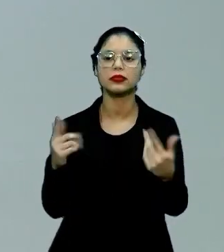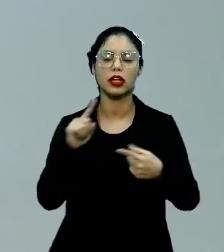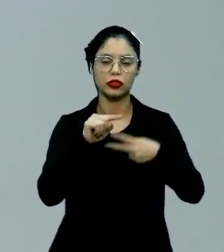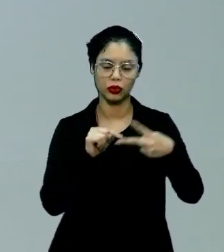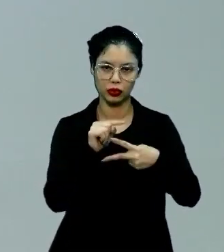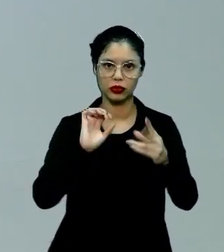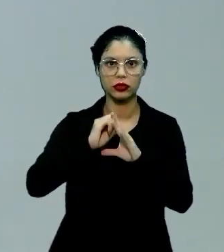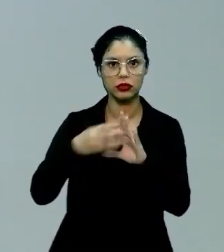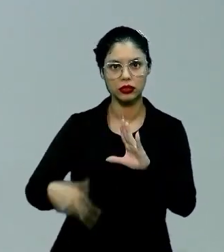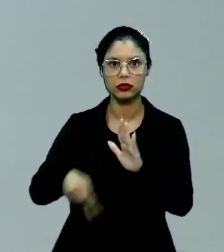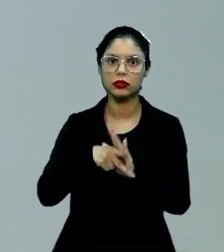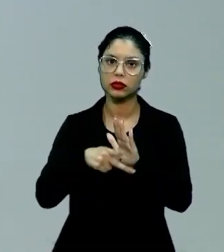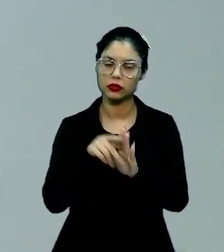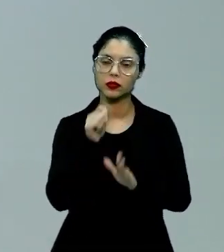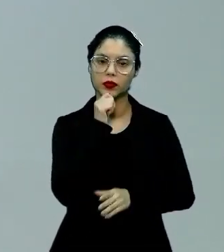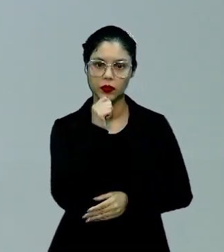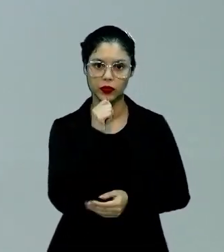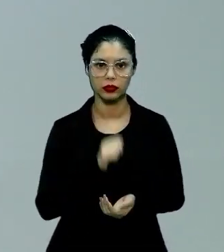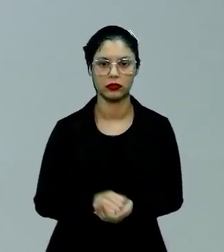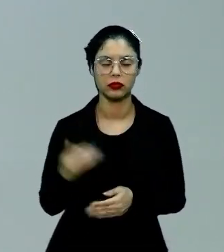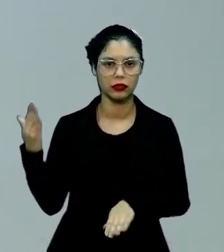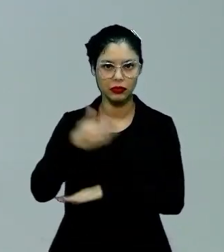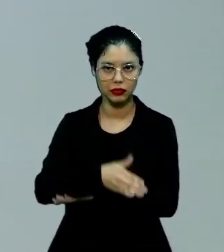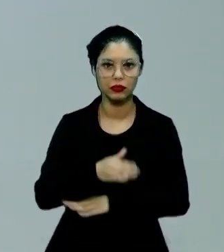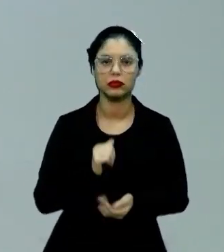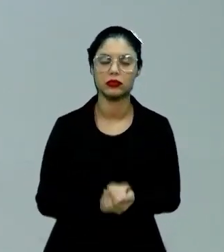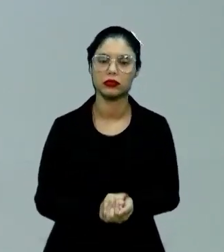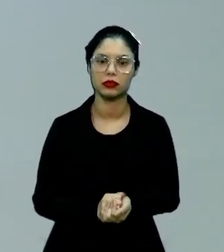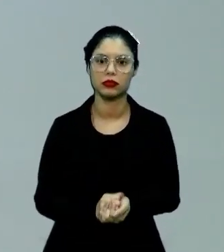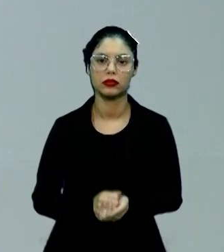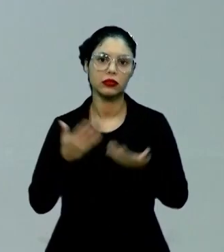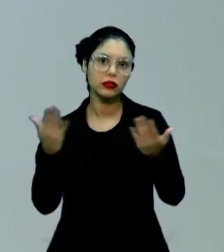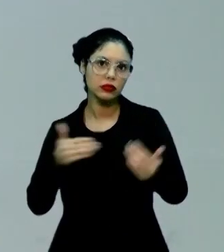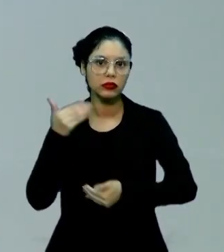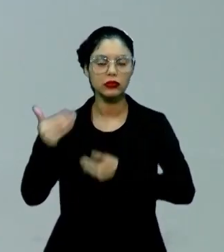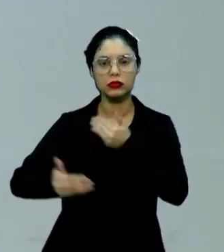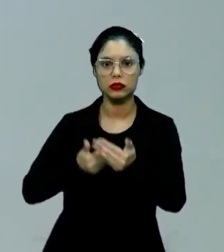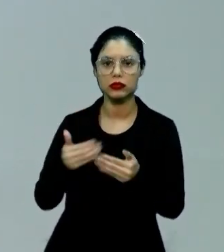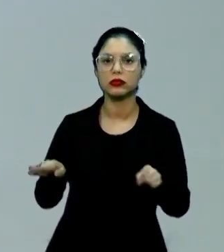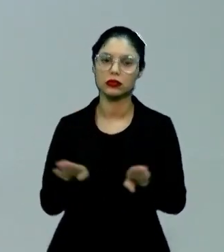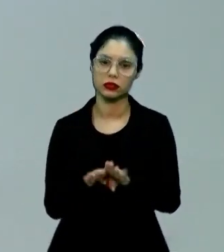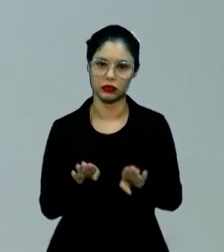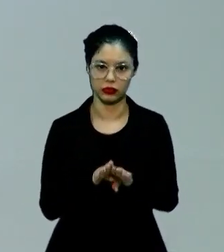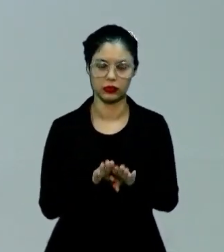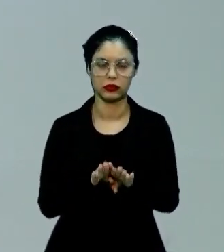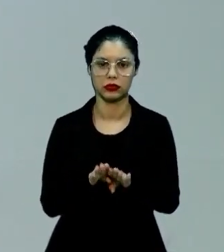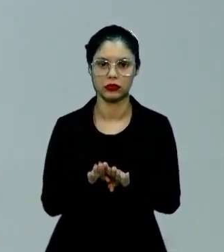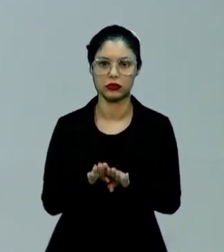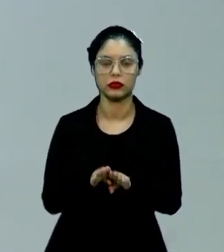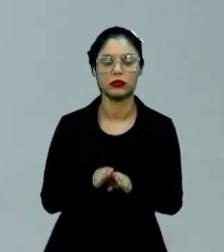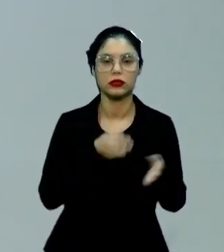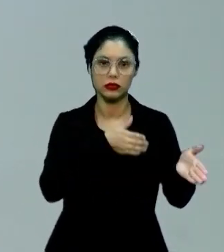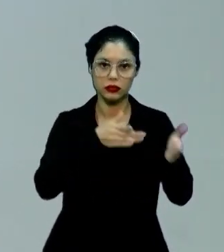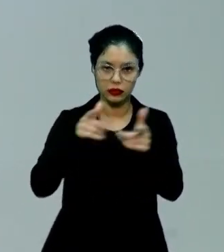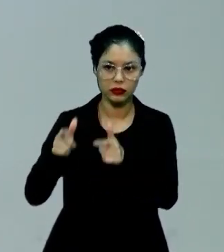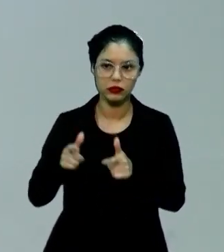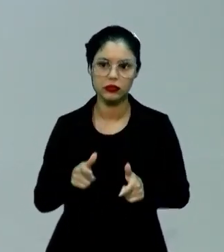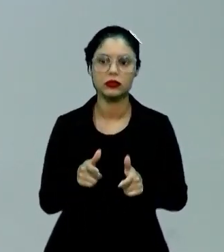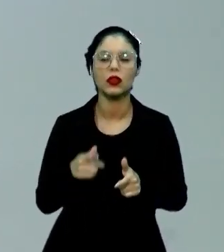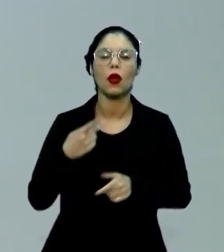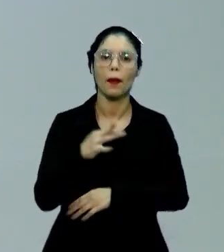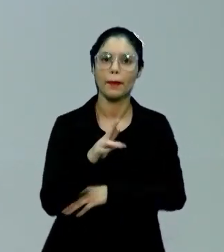características específicas dentro da obra, tá? E aí se desenvolve também, neste passo, o